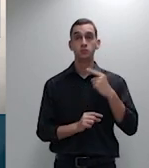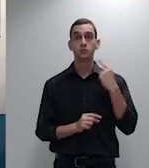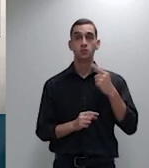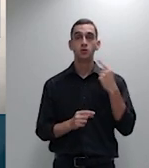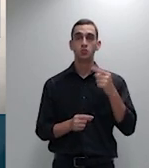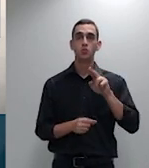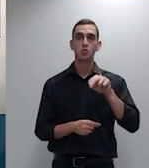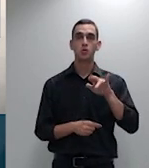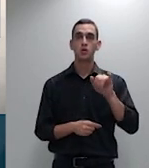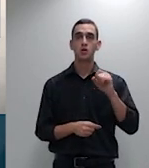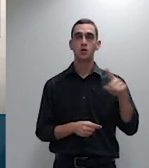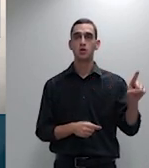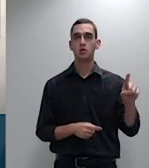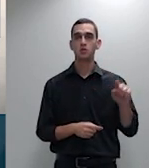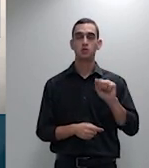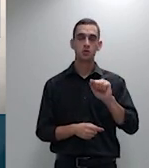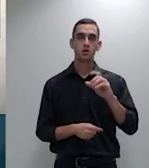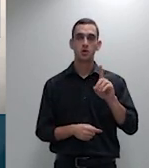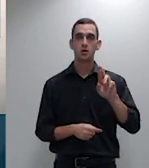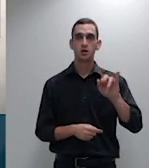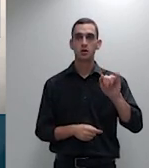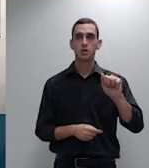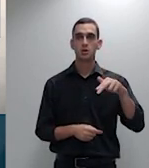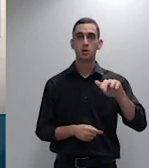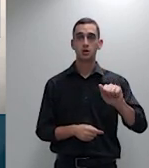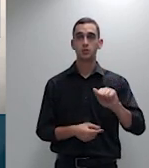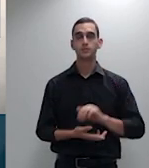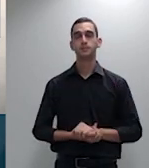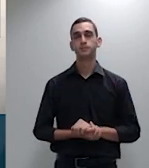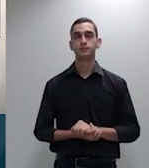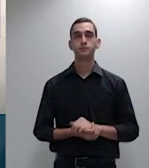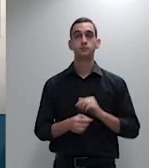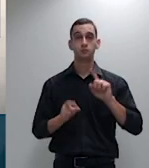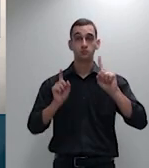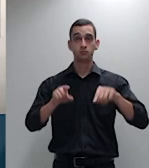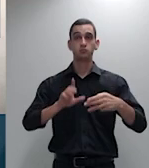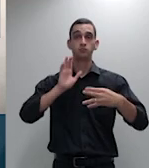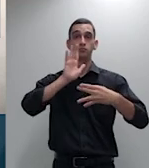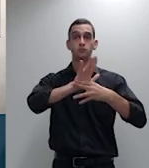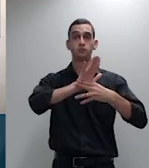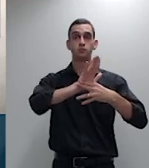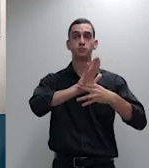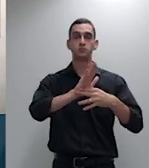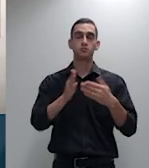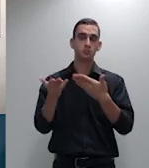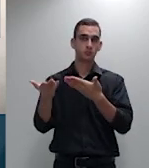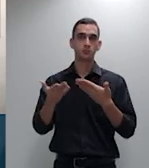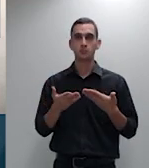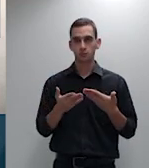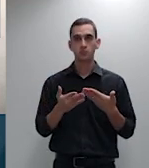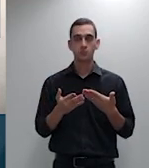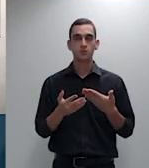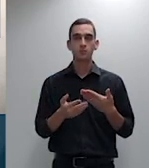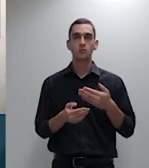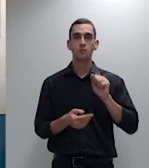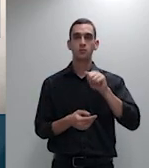pelo Amicos Cury Agência Nacional de Saúde Suplementar doutora Adriana vossa excelência tem três minutos